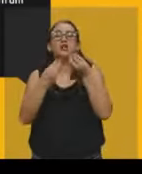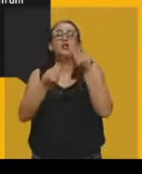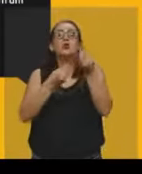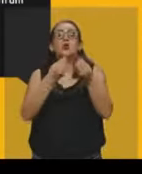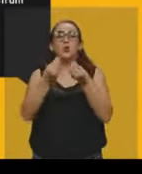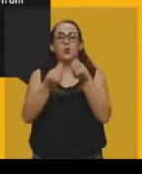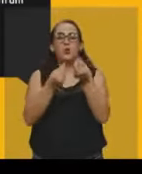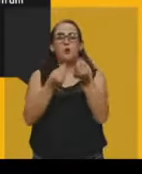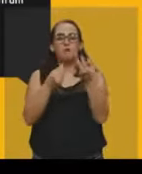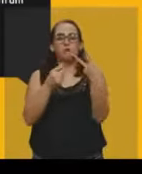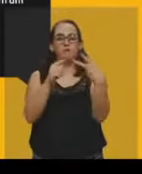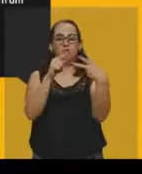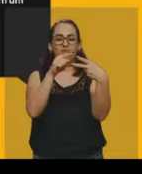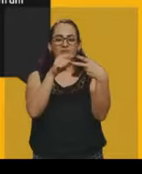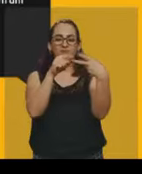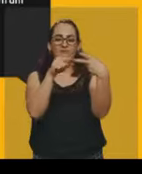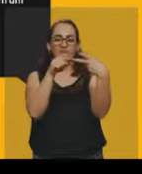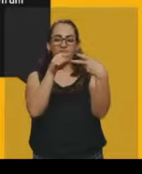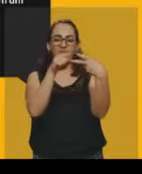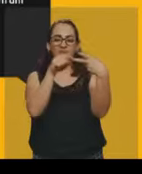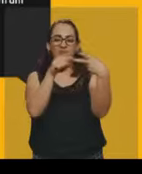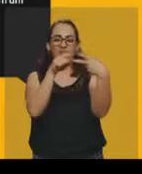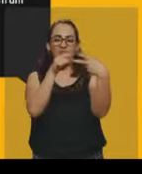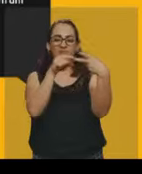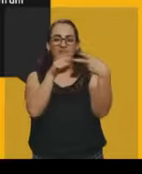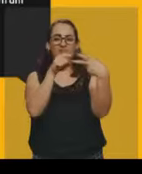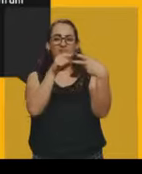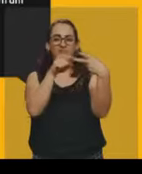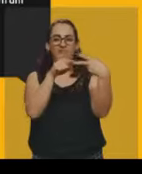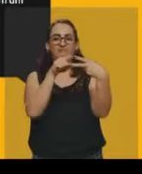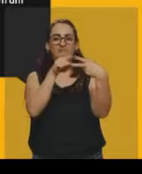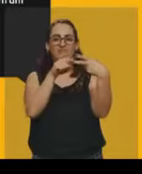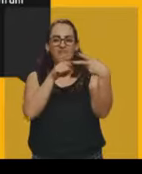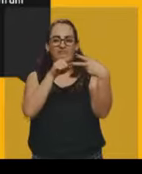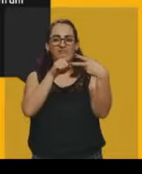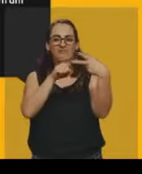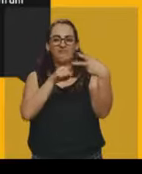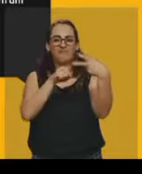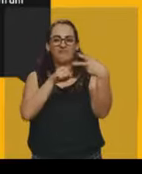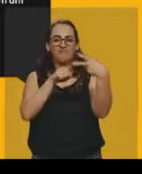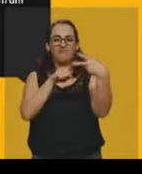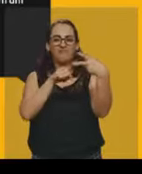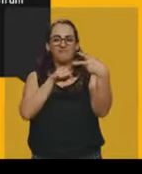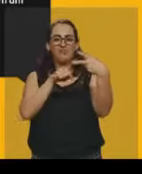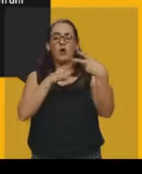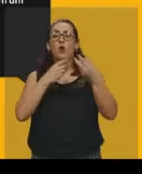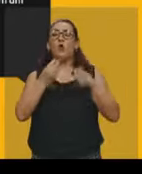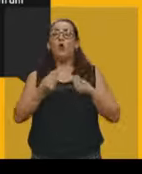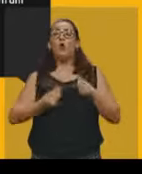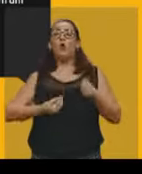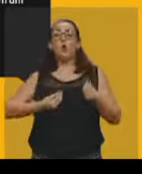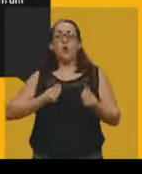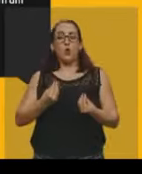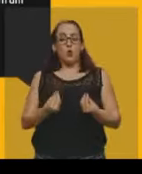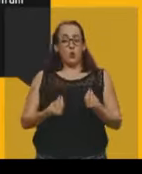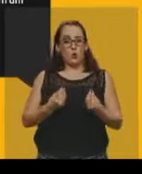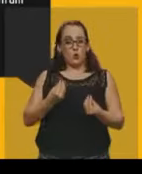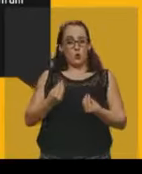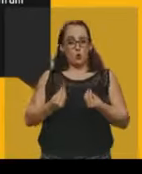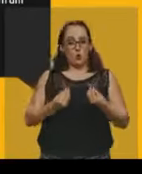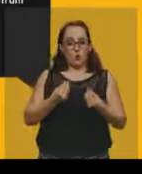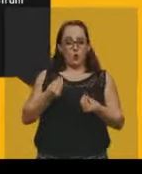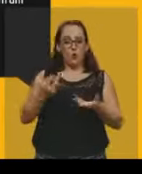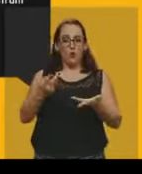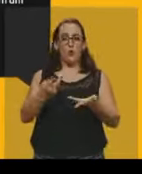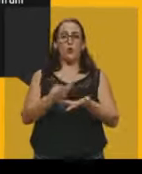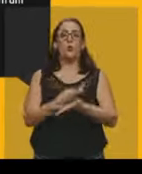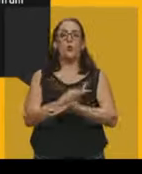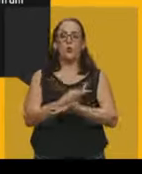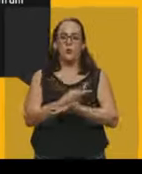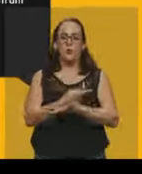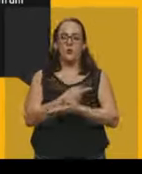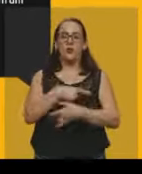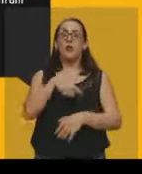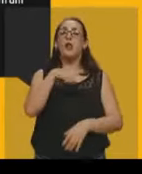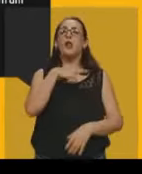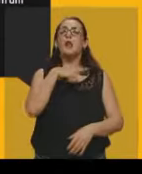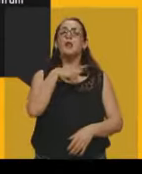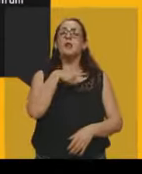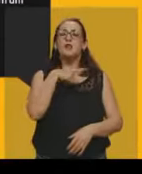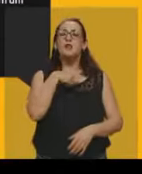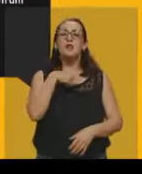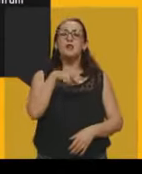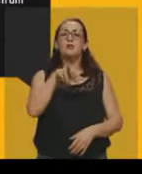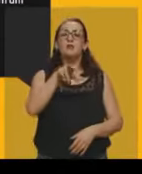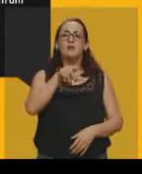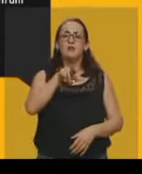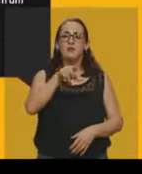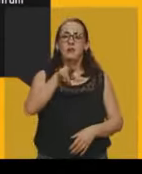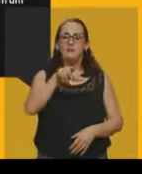obviamente, certo? E como é que isso vai acontecer? Existiram aí uns irmãos, chamados irmãos